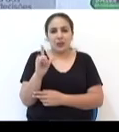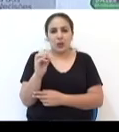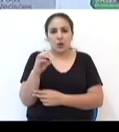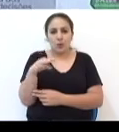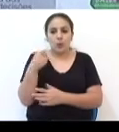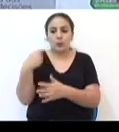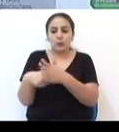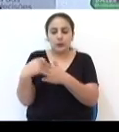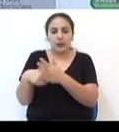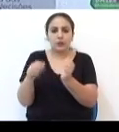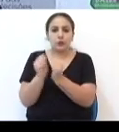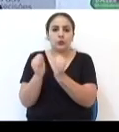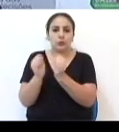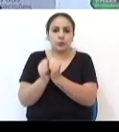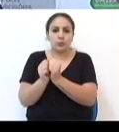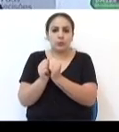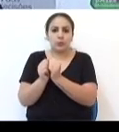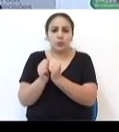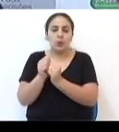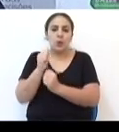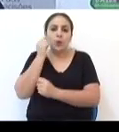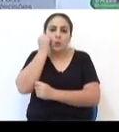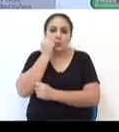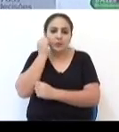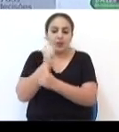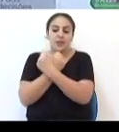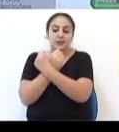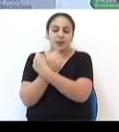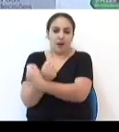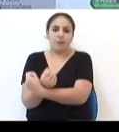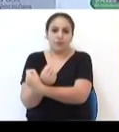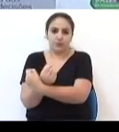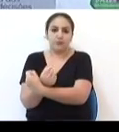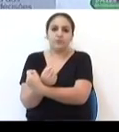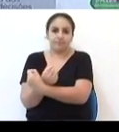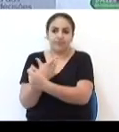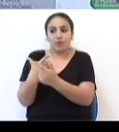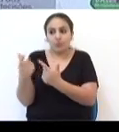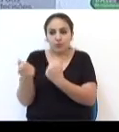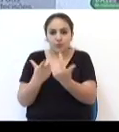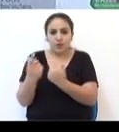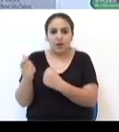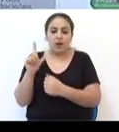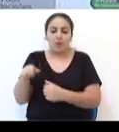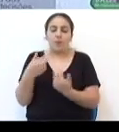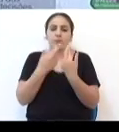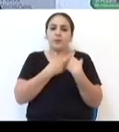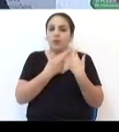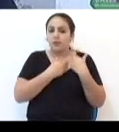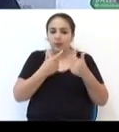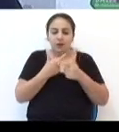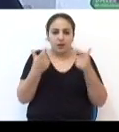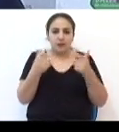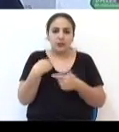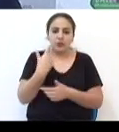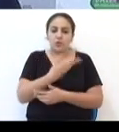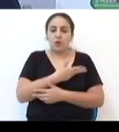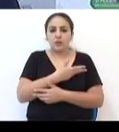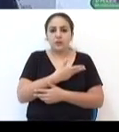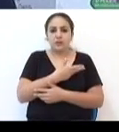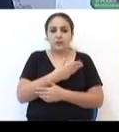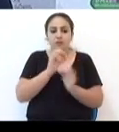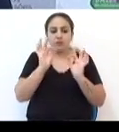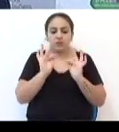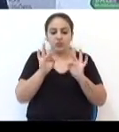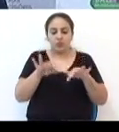lado dos escravos refugiados, para nós tem uma significância enorme. Então, isso serve para que nós saiamos da nossa